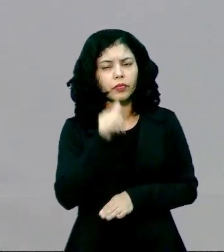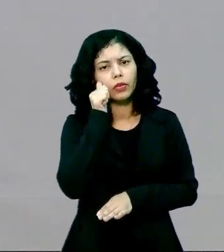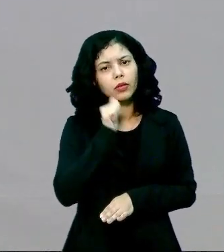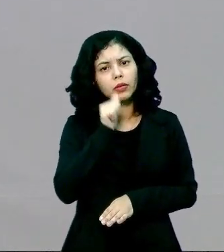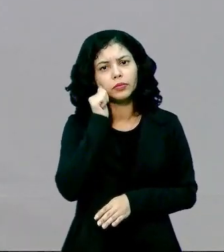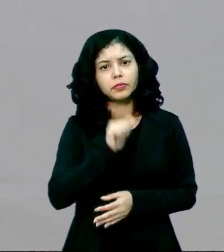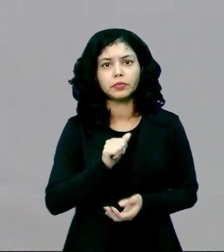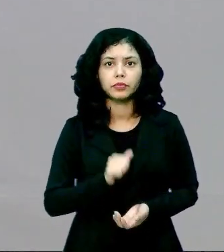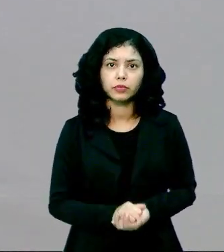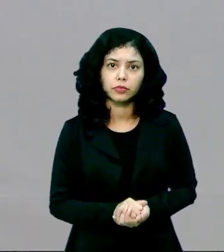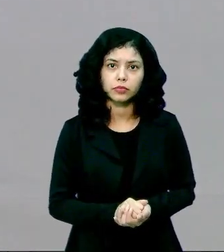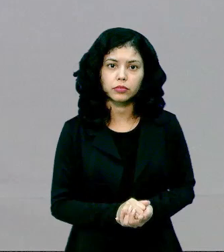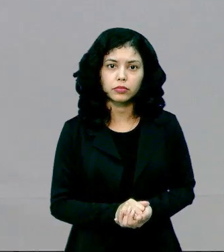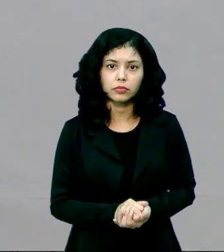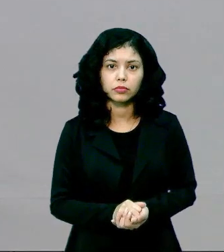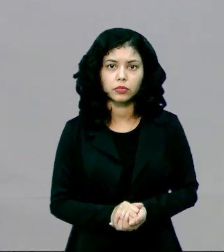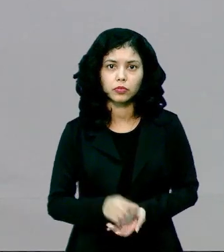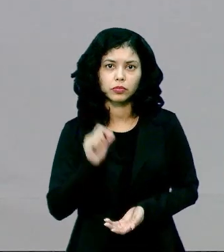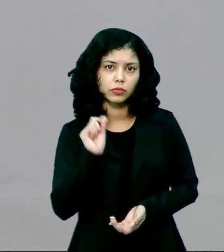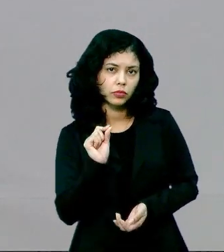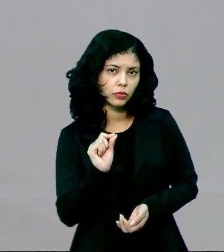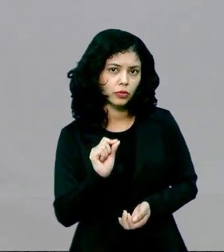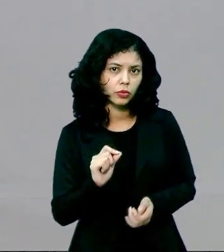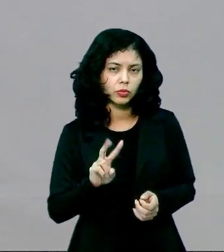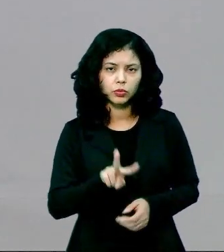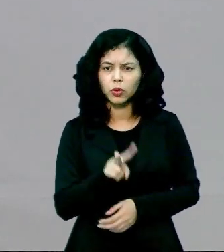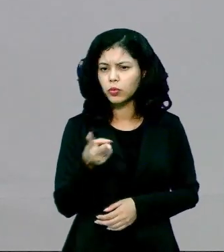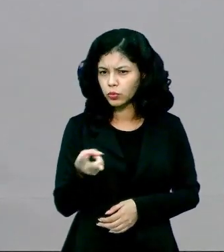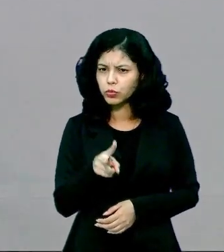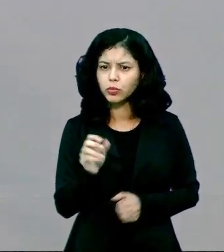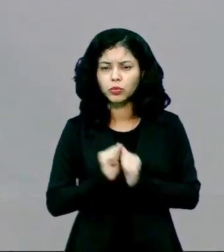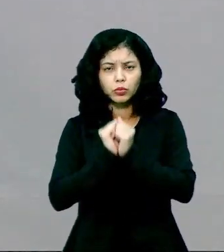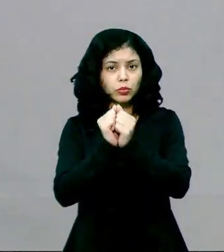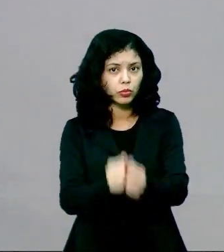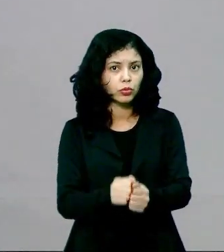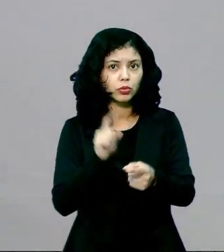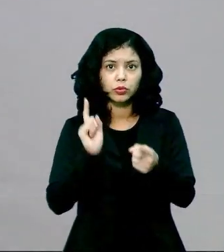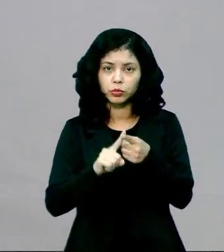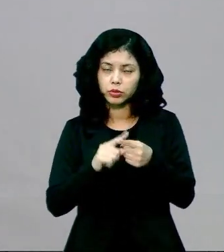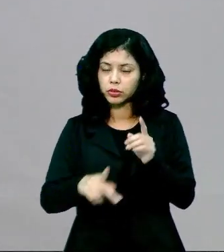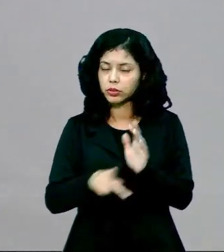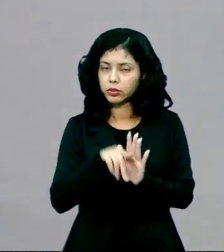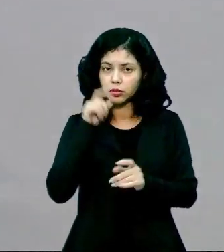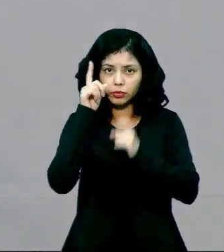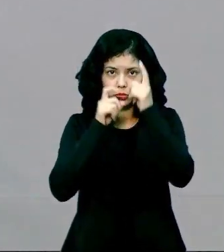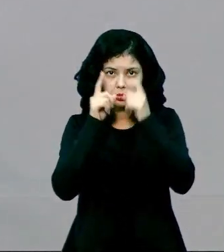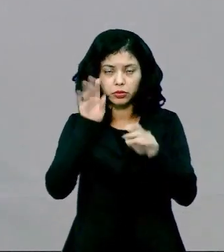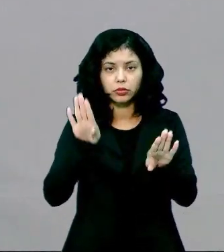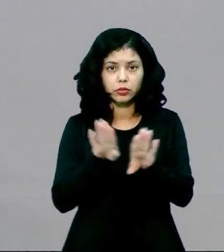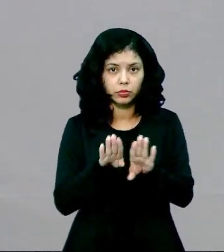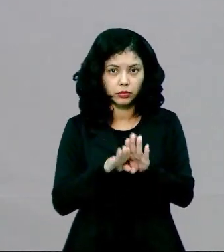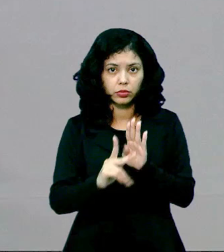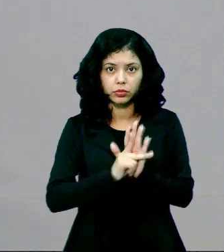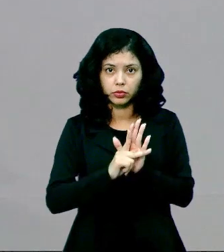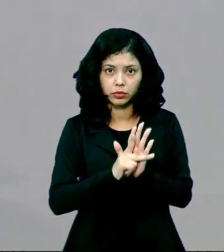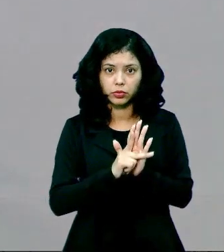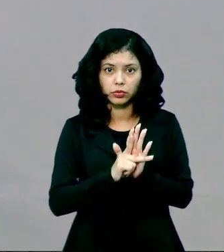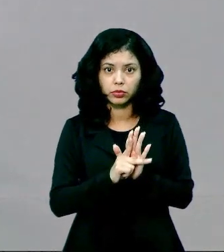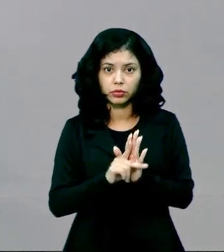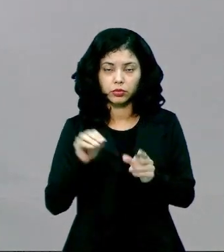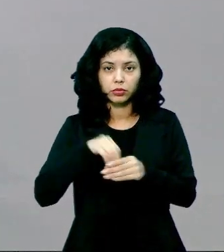cumpre uma dupla jornada de trabalho, porque ela tem as preocupações e as responsabilidades